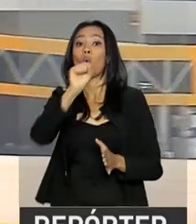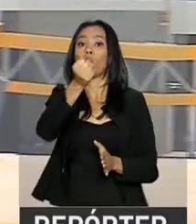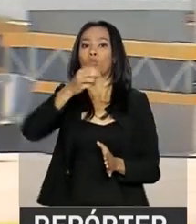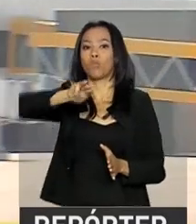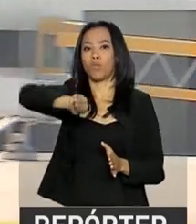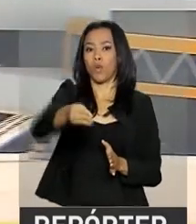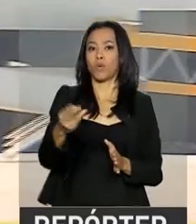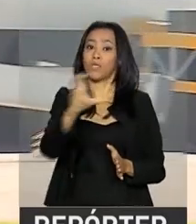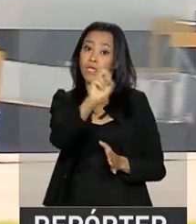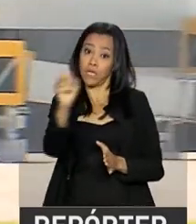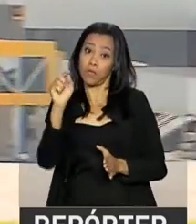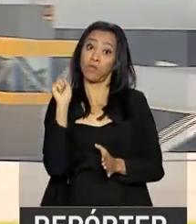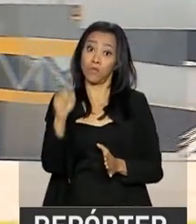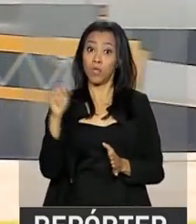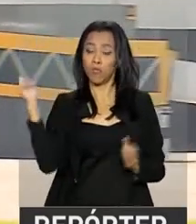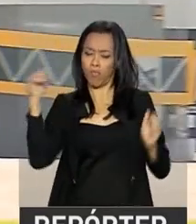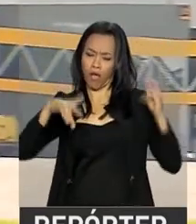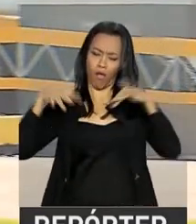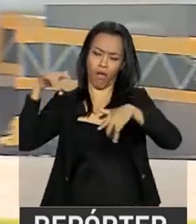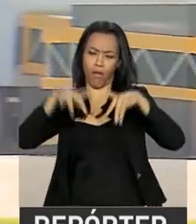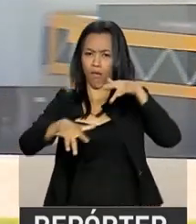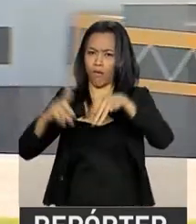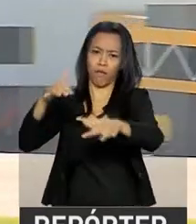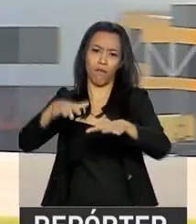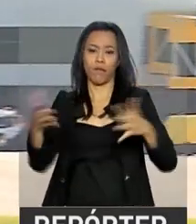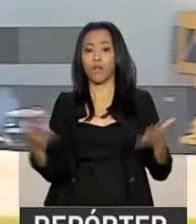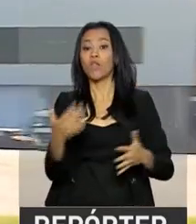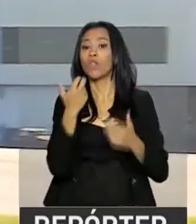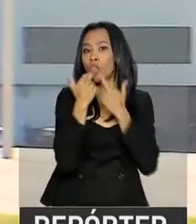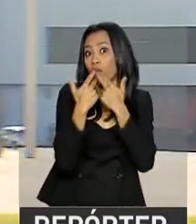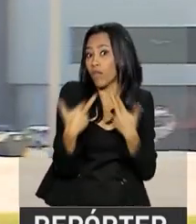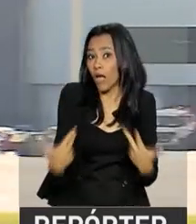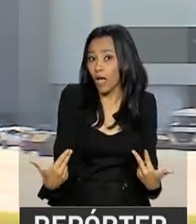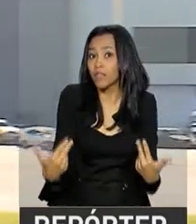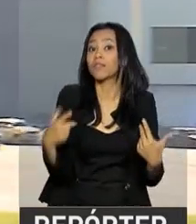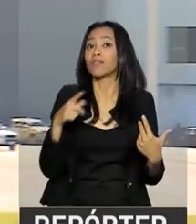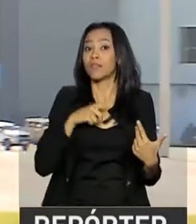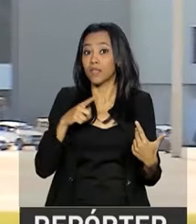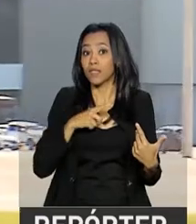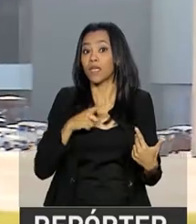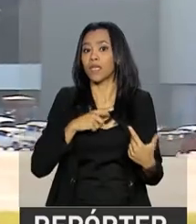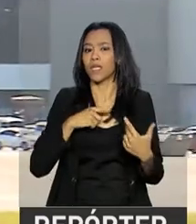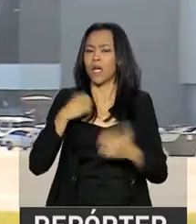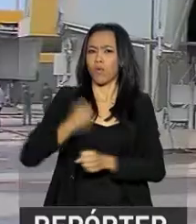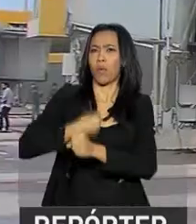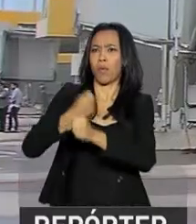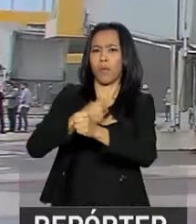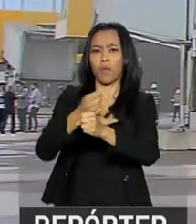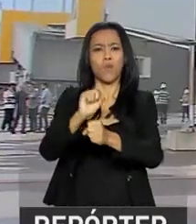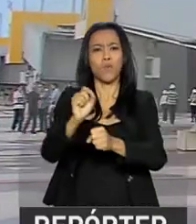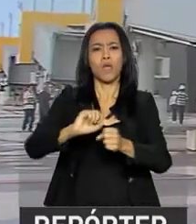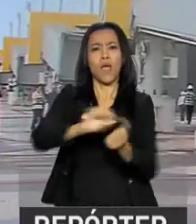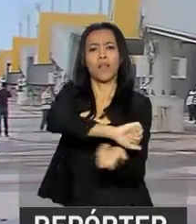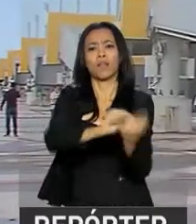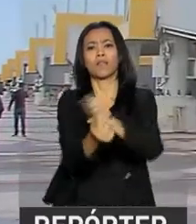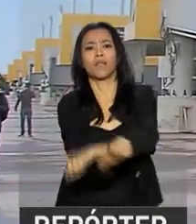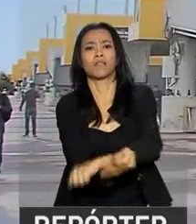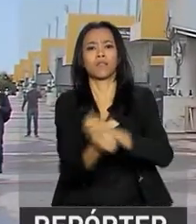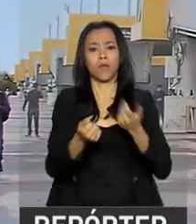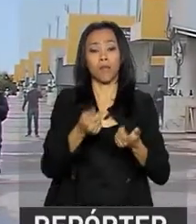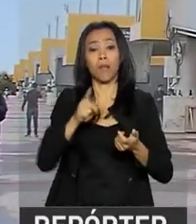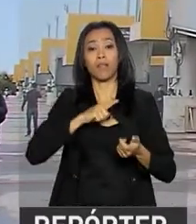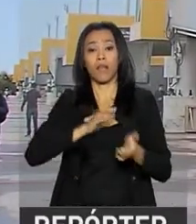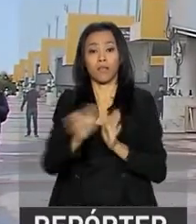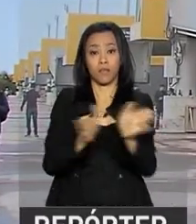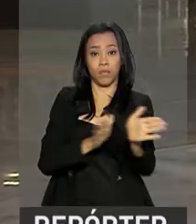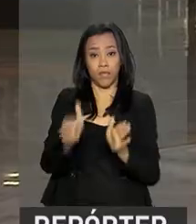e meio. Entre as novidades estão as estruturas adaptadas para garantir melhor acessibilidade às pessoas com deficiência